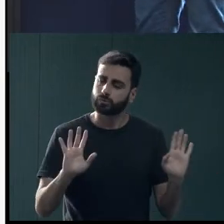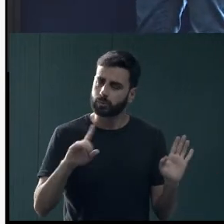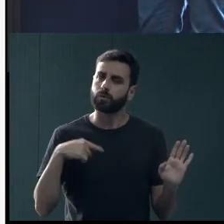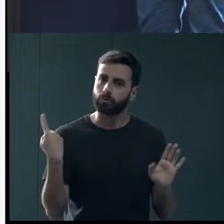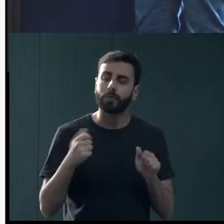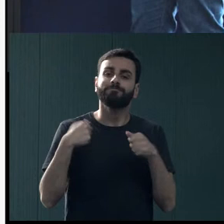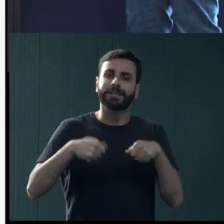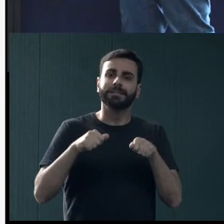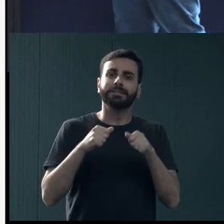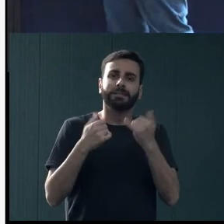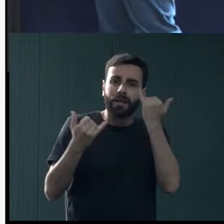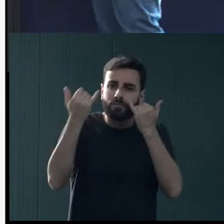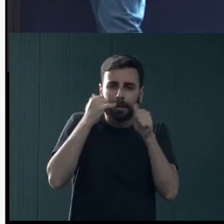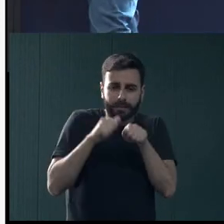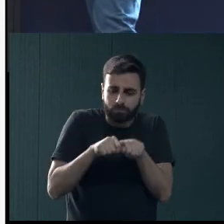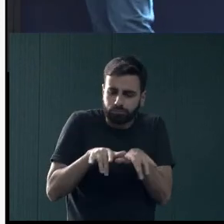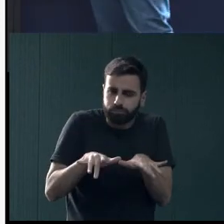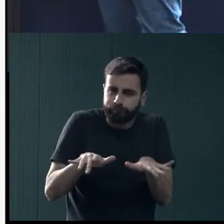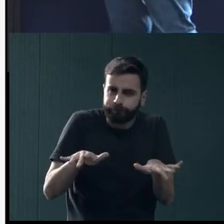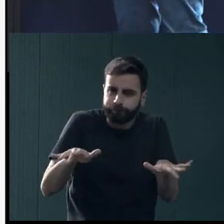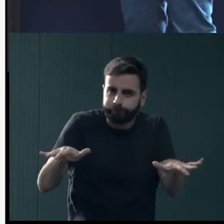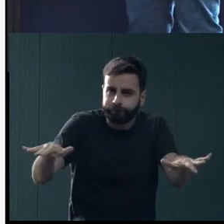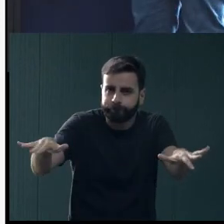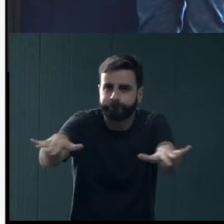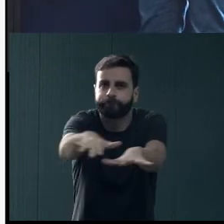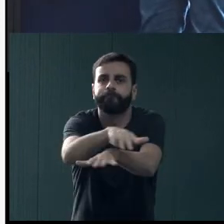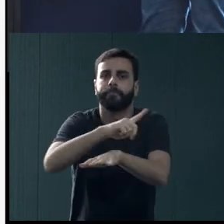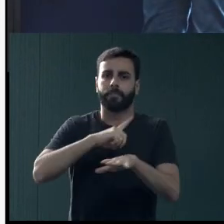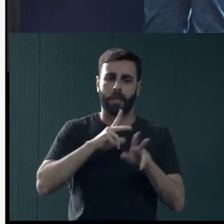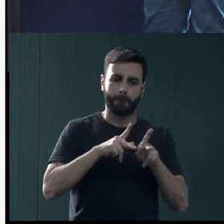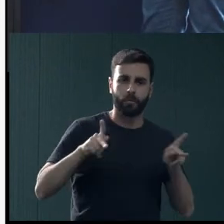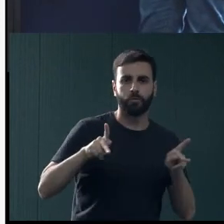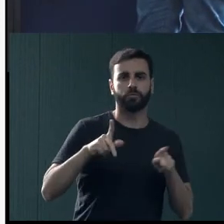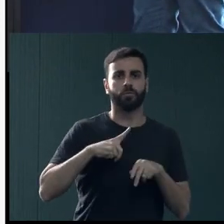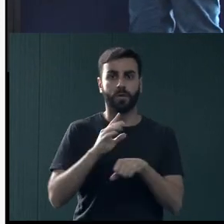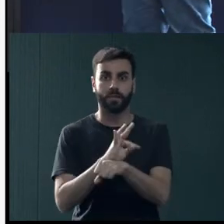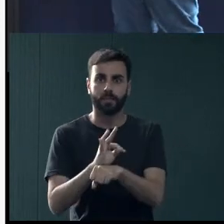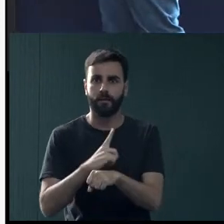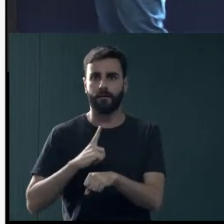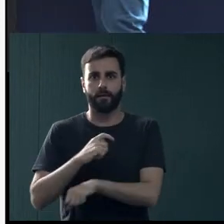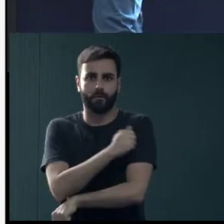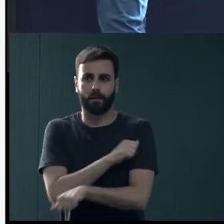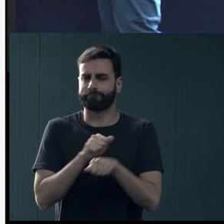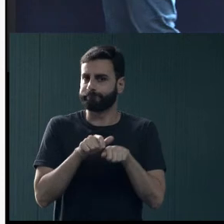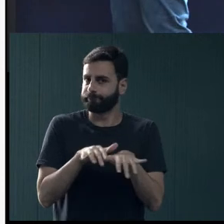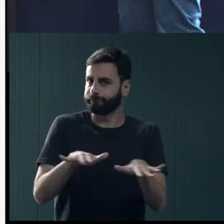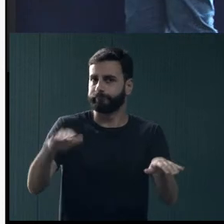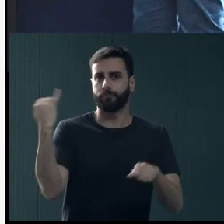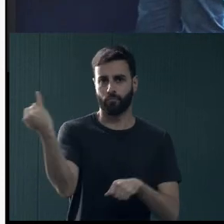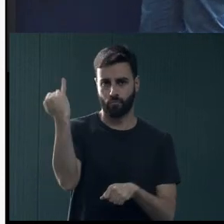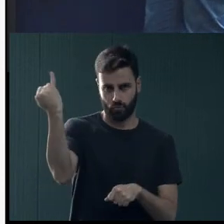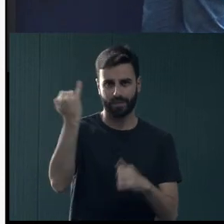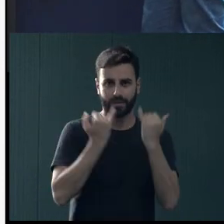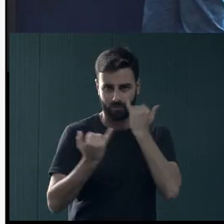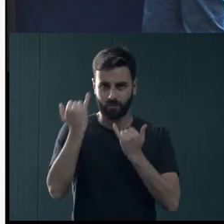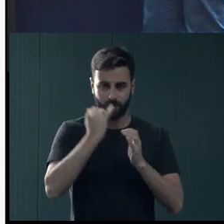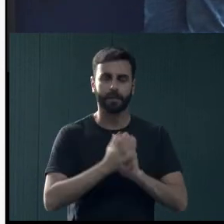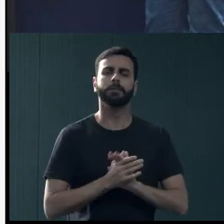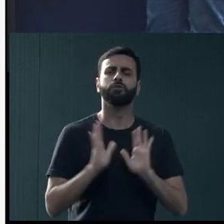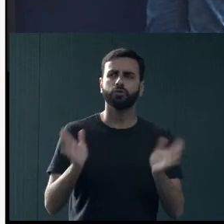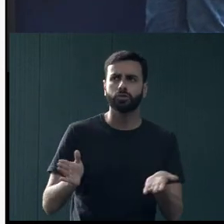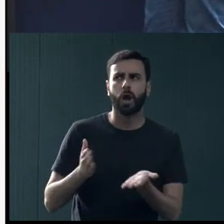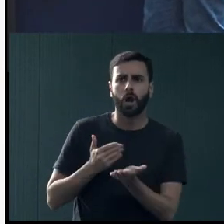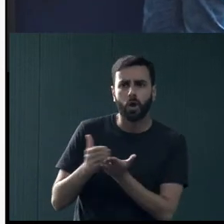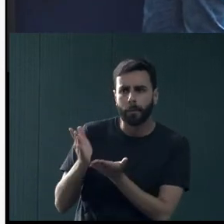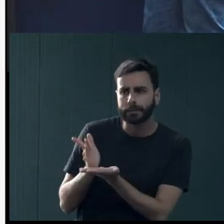não tiver capilaridade, que atinja servidores técnicos administrativos, docentes, estudantes e assim, vai. A gente está mapeando